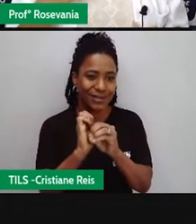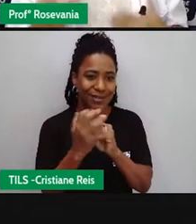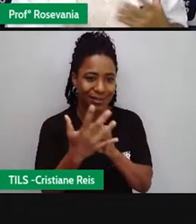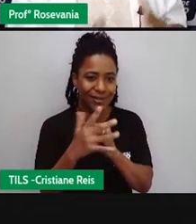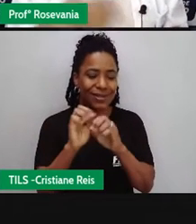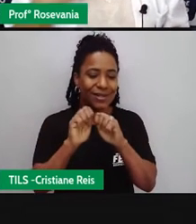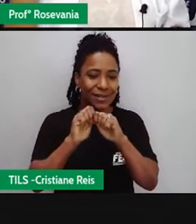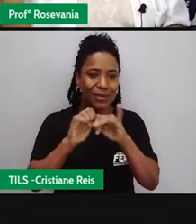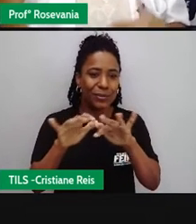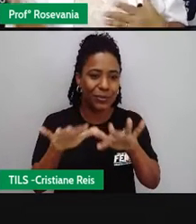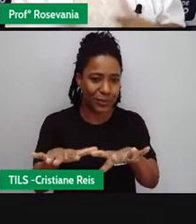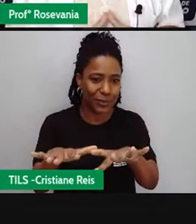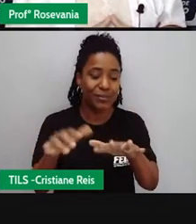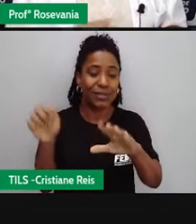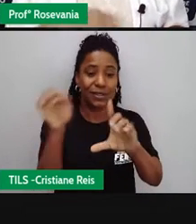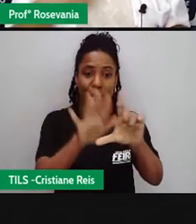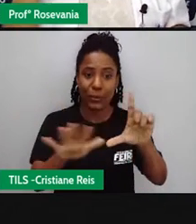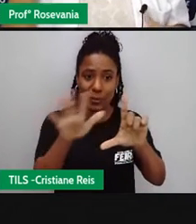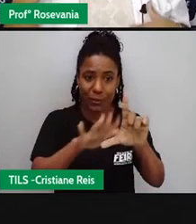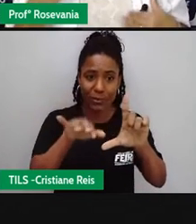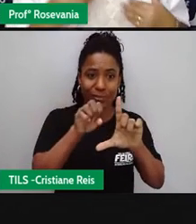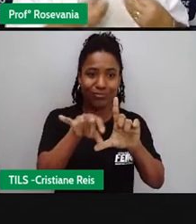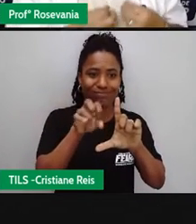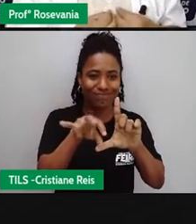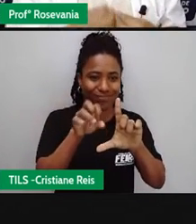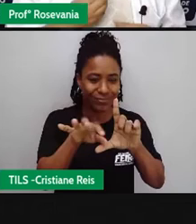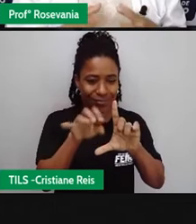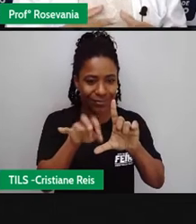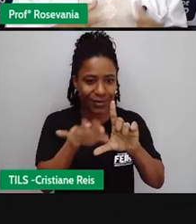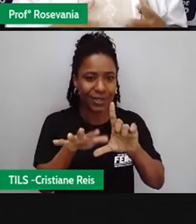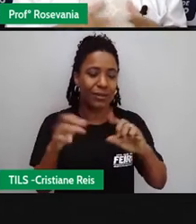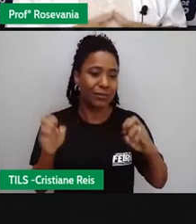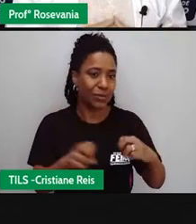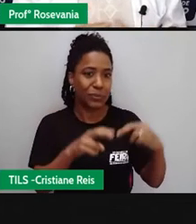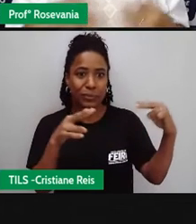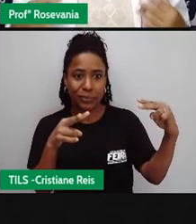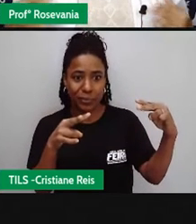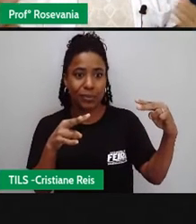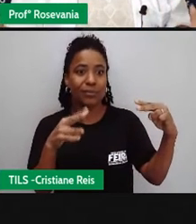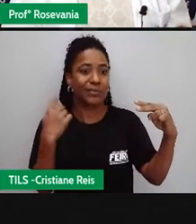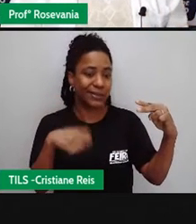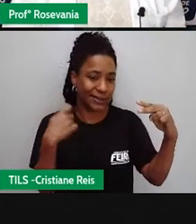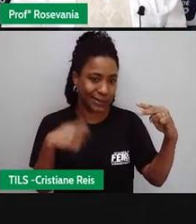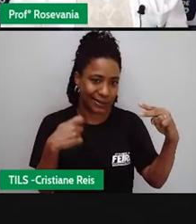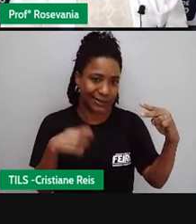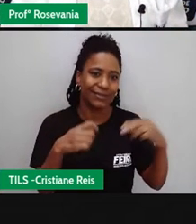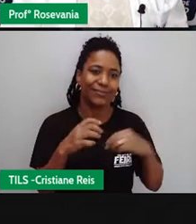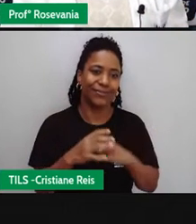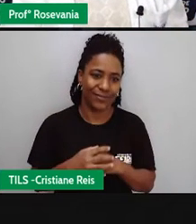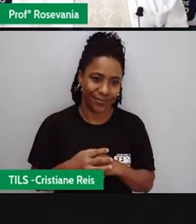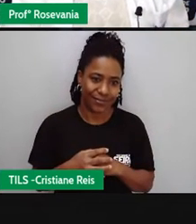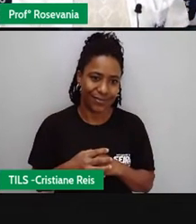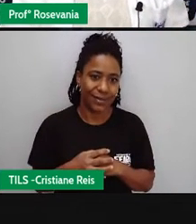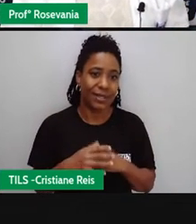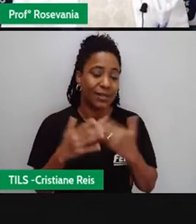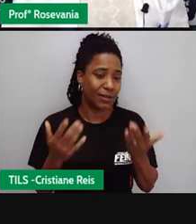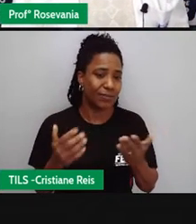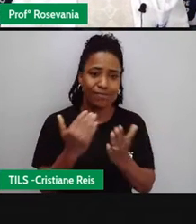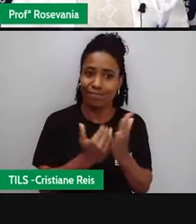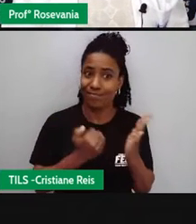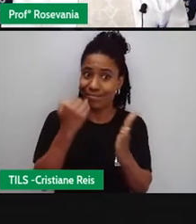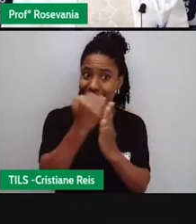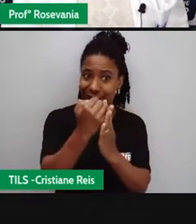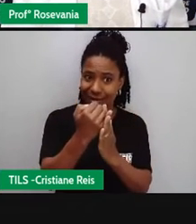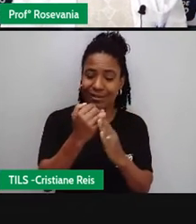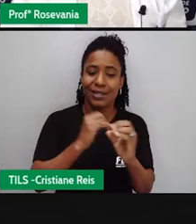precisam, ter aulas, as plataformas online consomem muito desses dados e aí, consequentemente, veio um enclave, né,